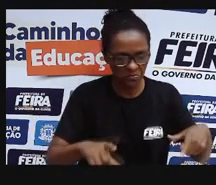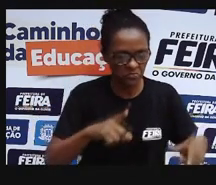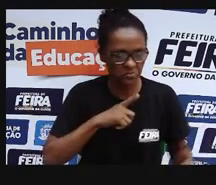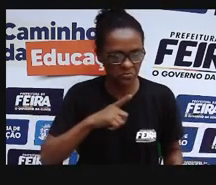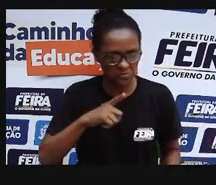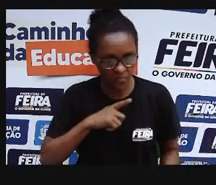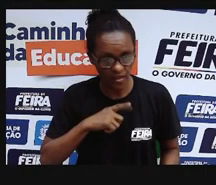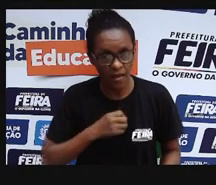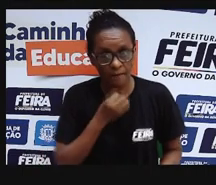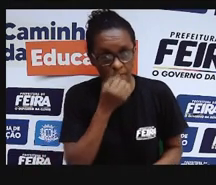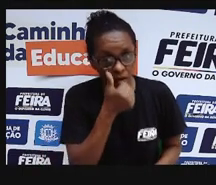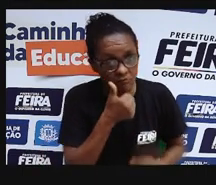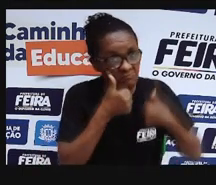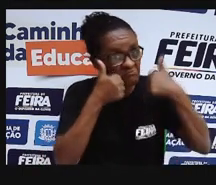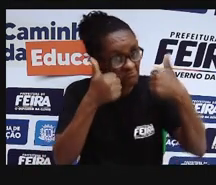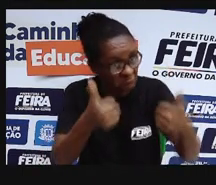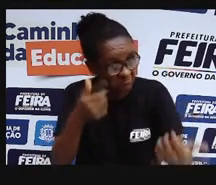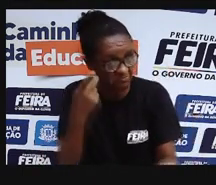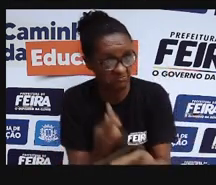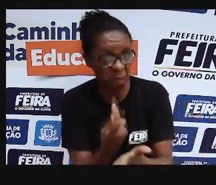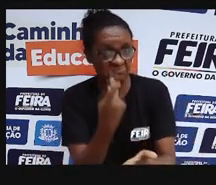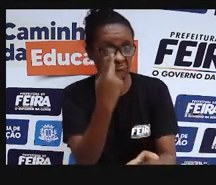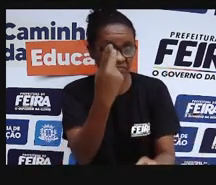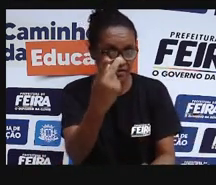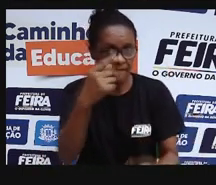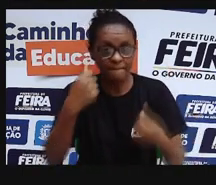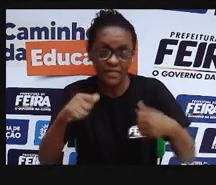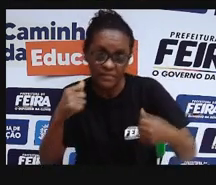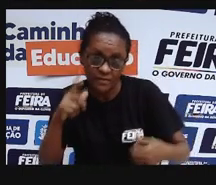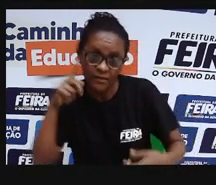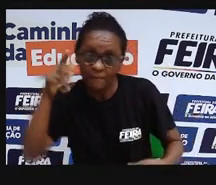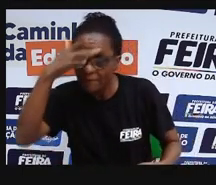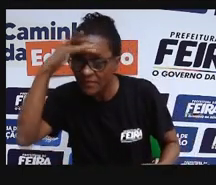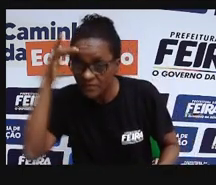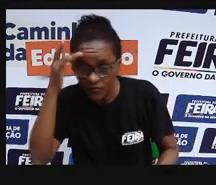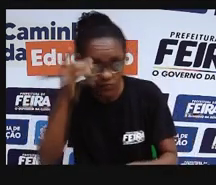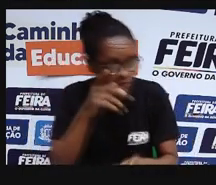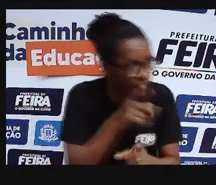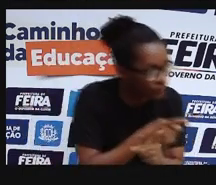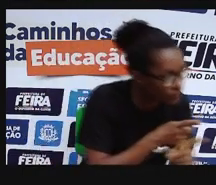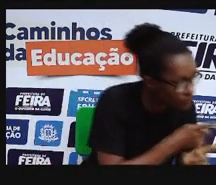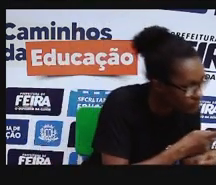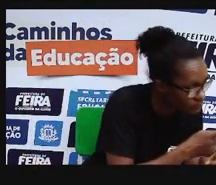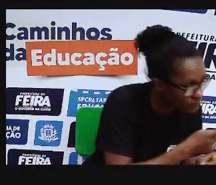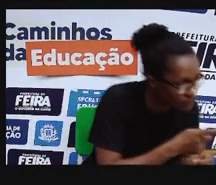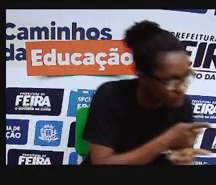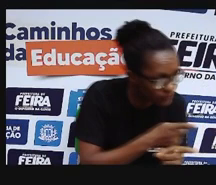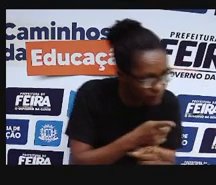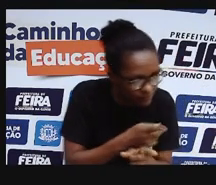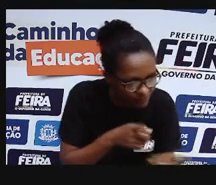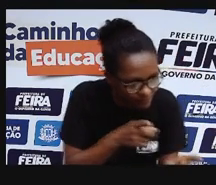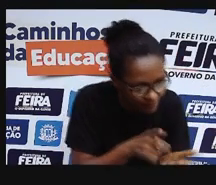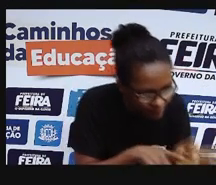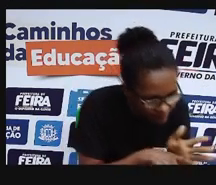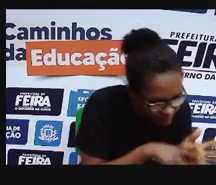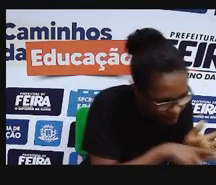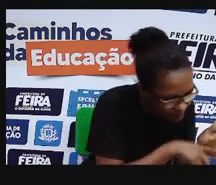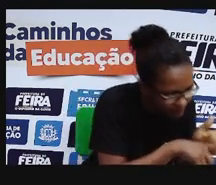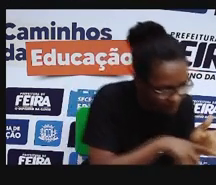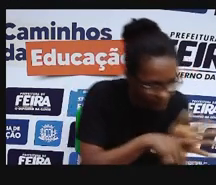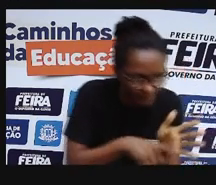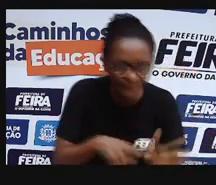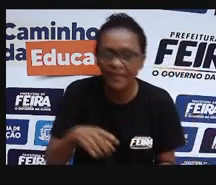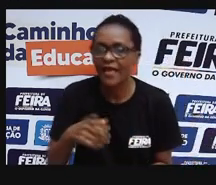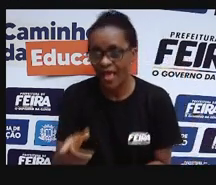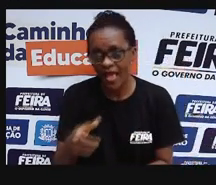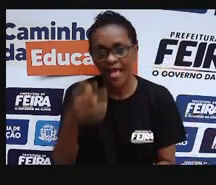incrível está esperando para ser descoberta. Então eu desejo que durante as nossas aulas de ciências, nós possamos